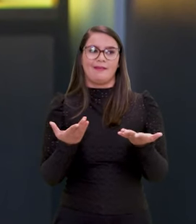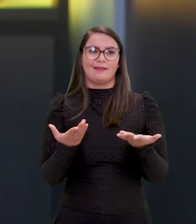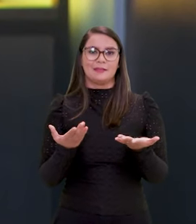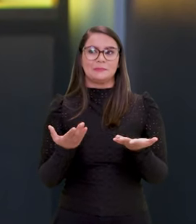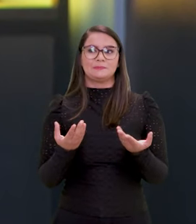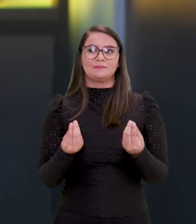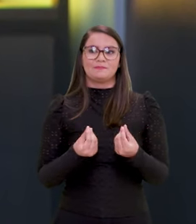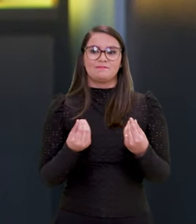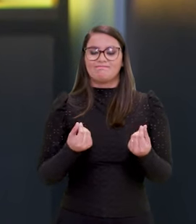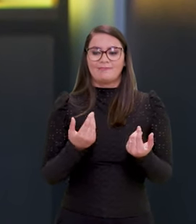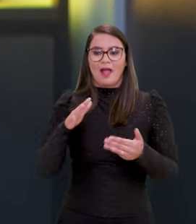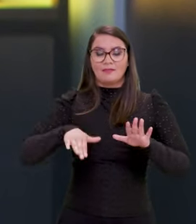verdade,